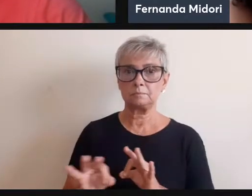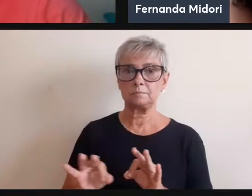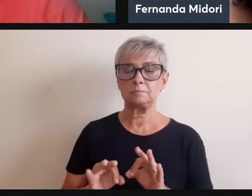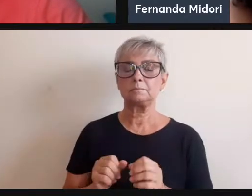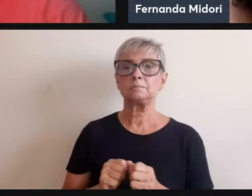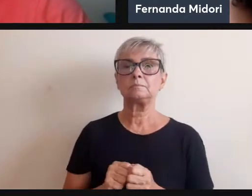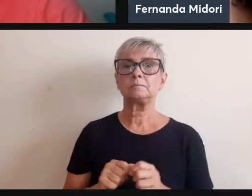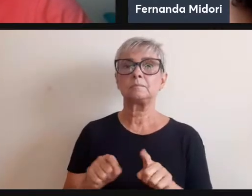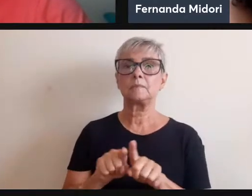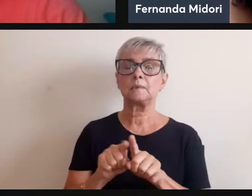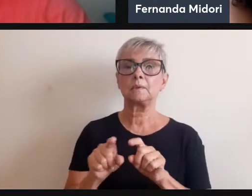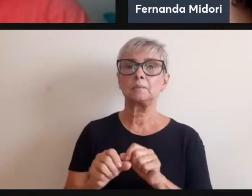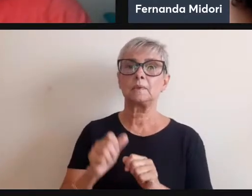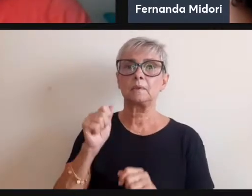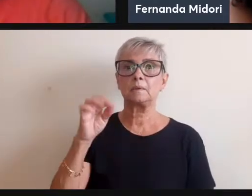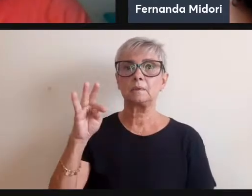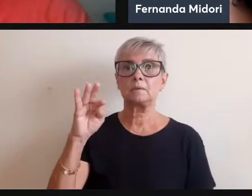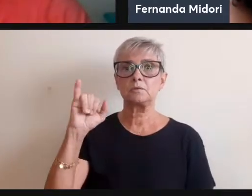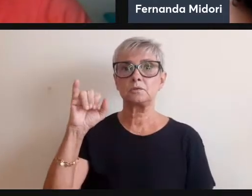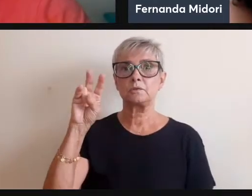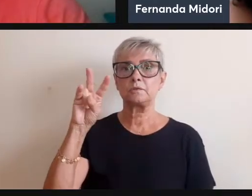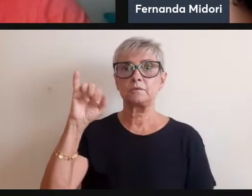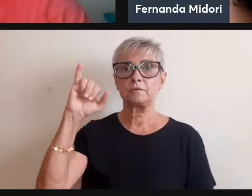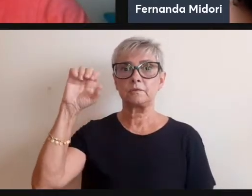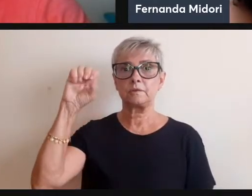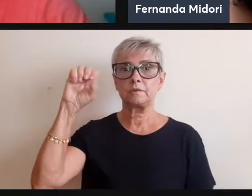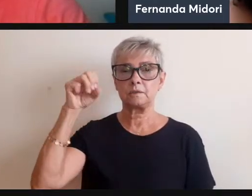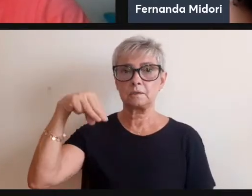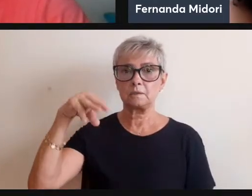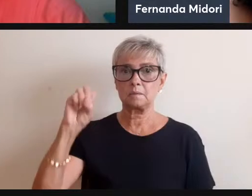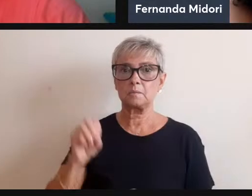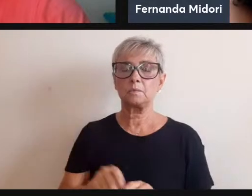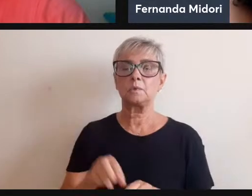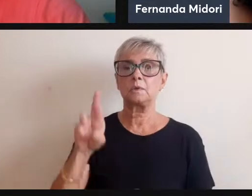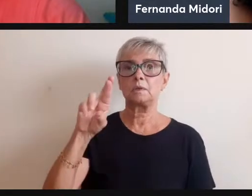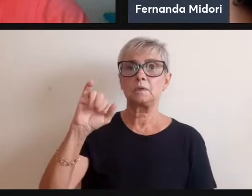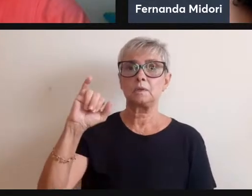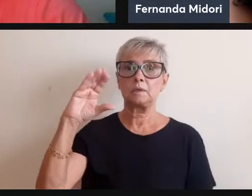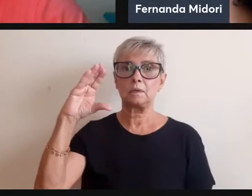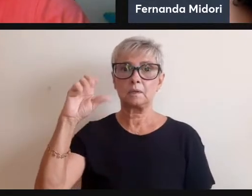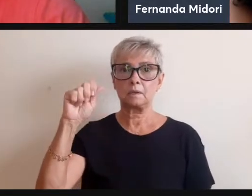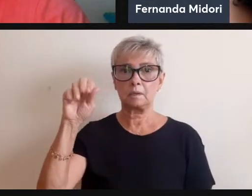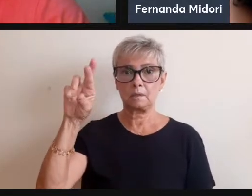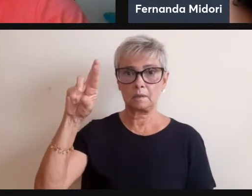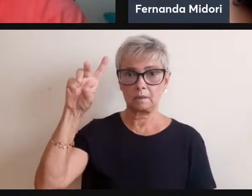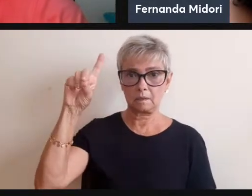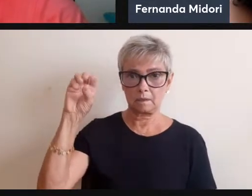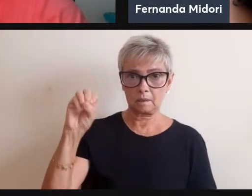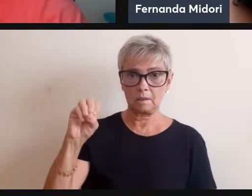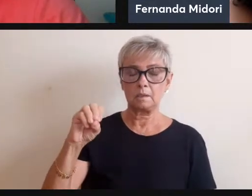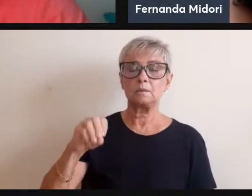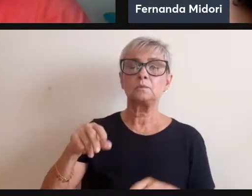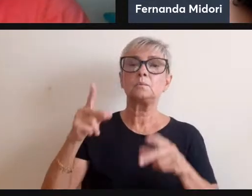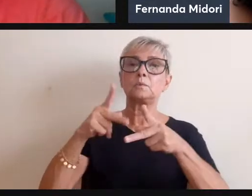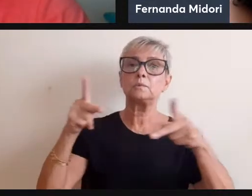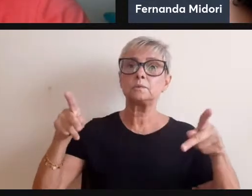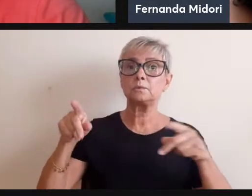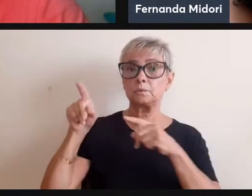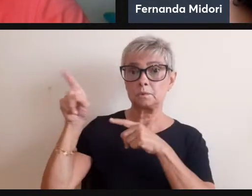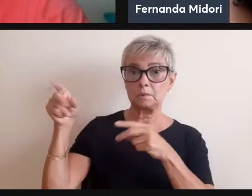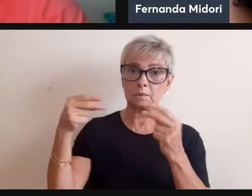pelo professor Ricardo Macedo. Professor Ricardo Macedo, professor da Escola Guinhar